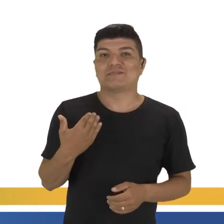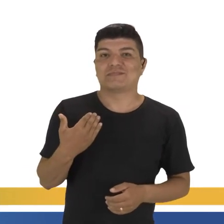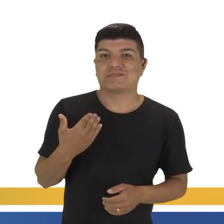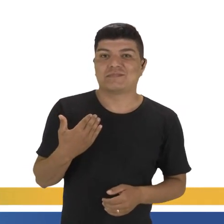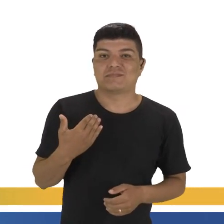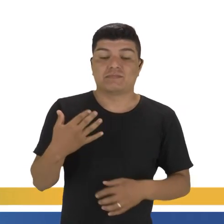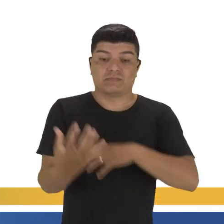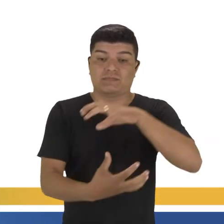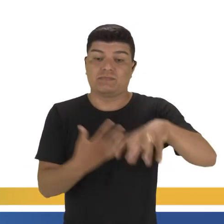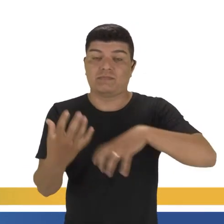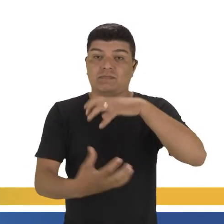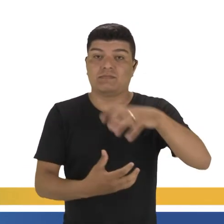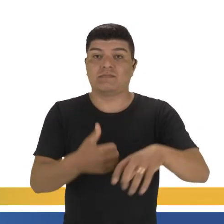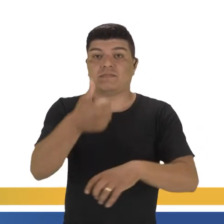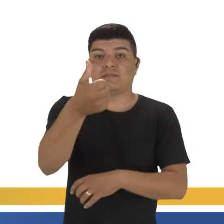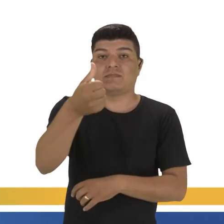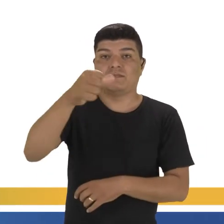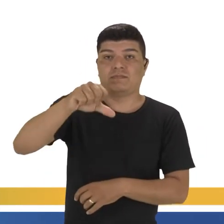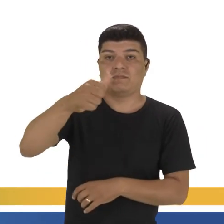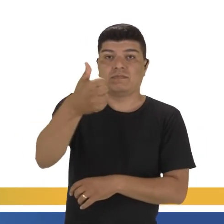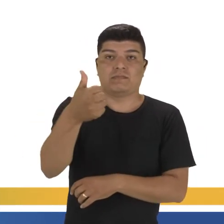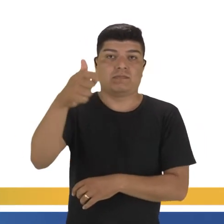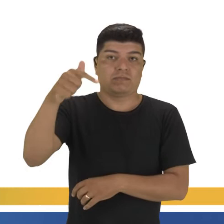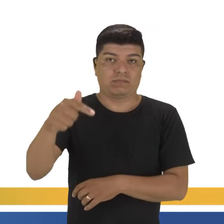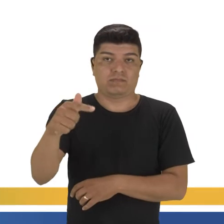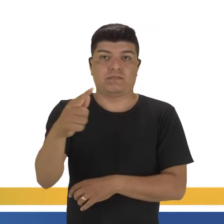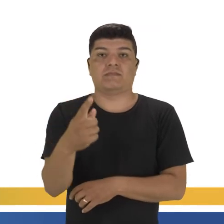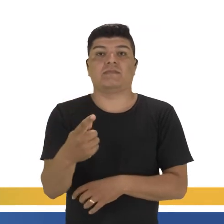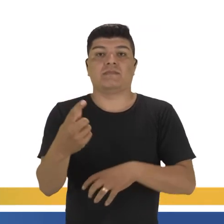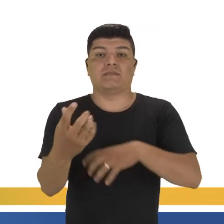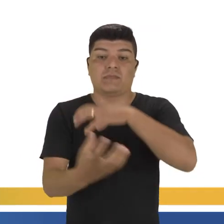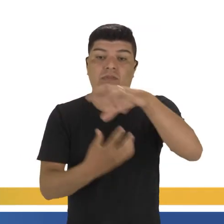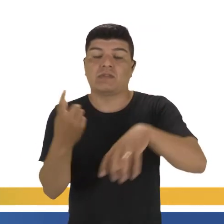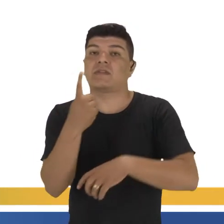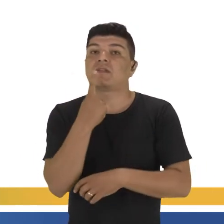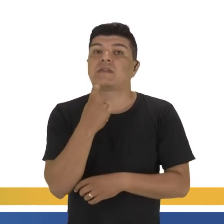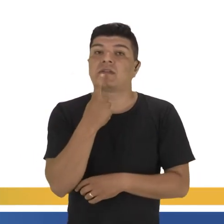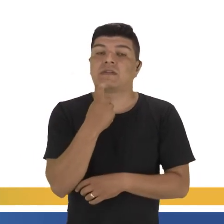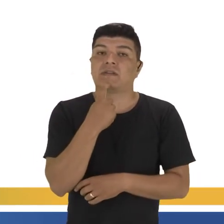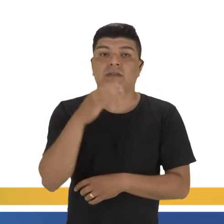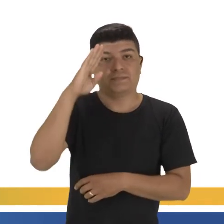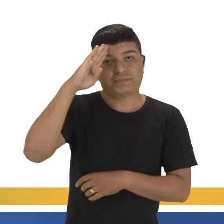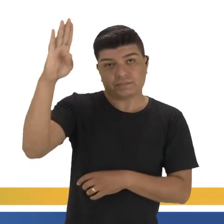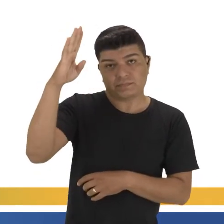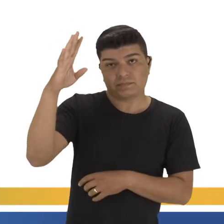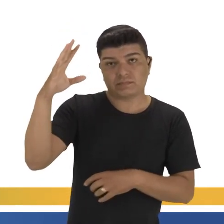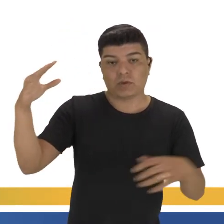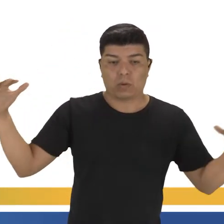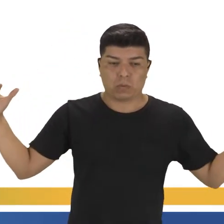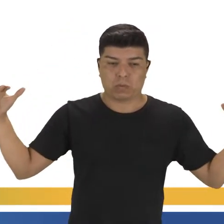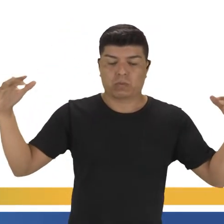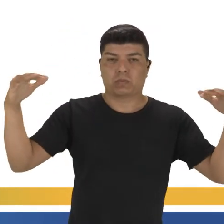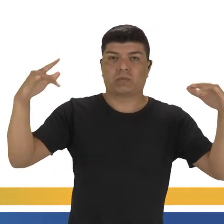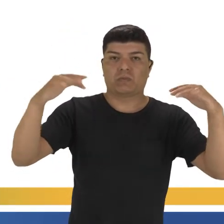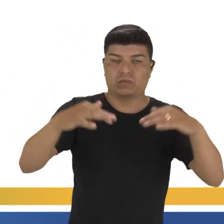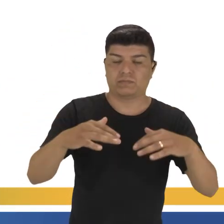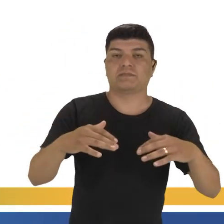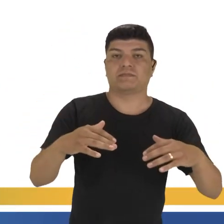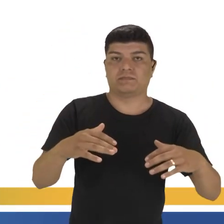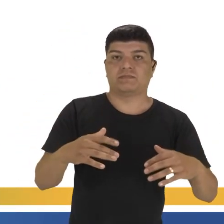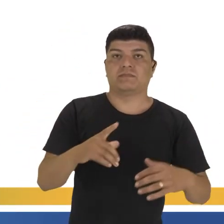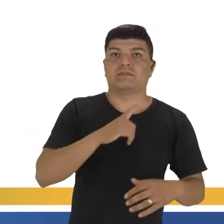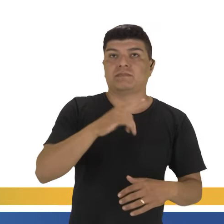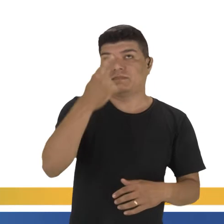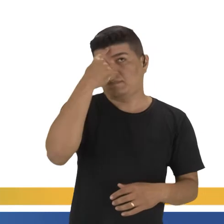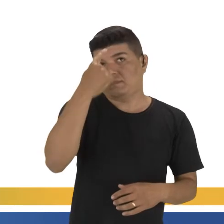temos aí a Revolução de 1917 ligada à Revolução Vermelha. Essa é a principal, já que vai aglomerar a maioria. Nós